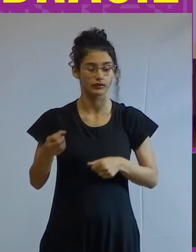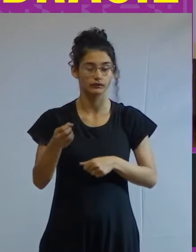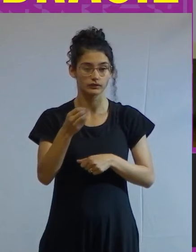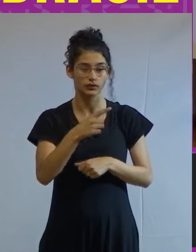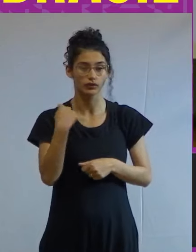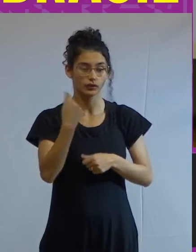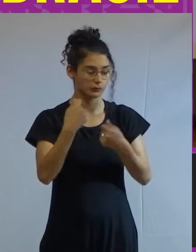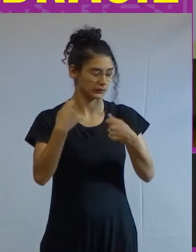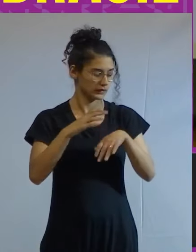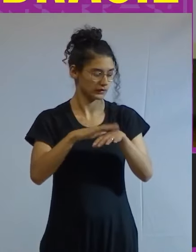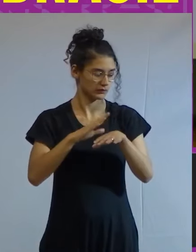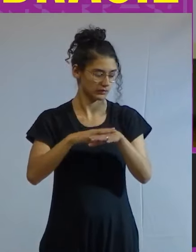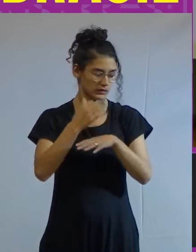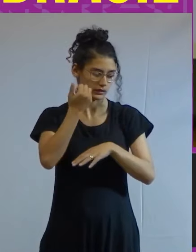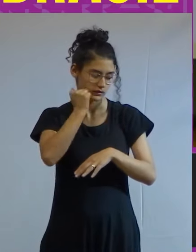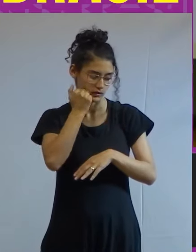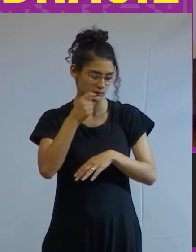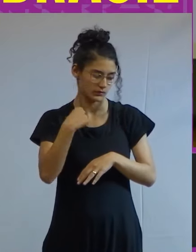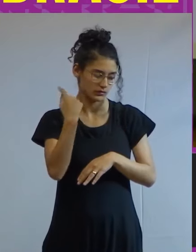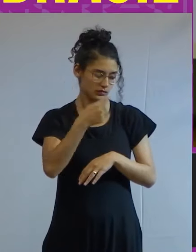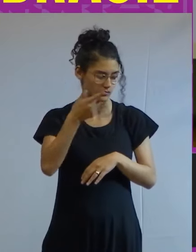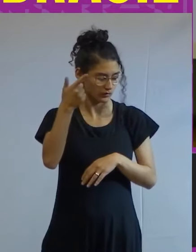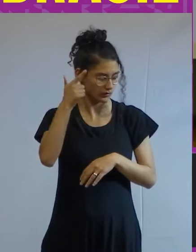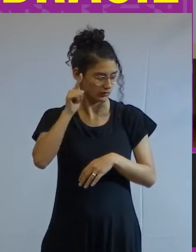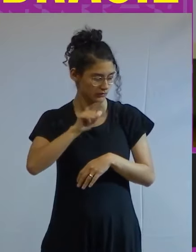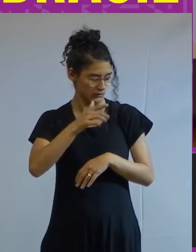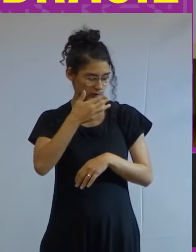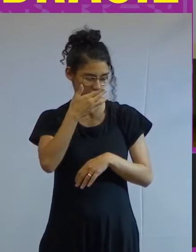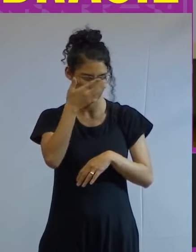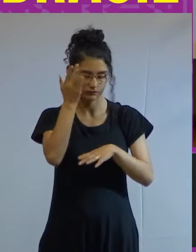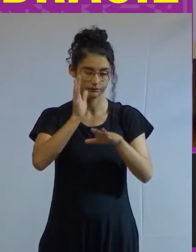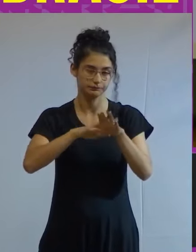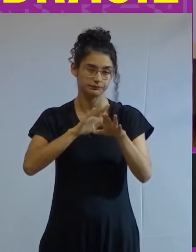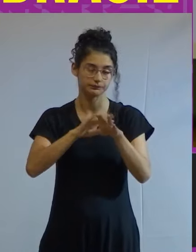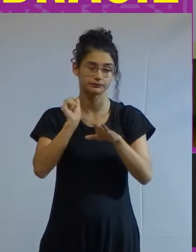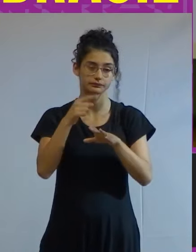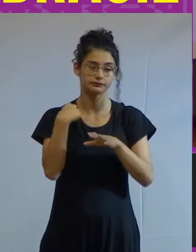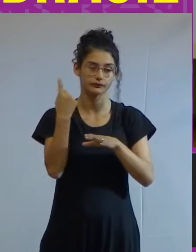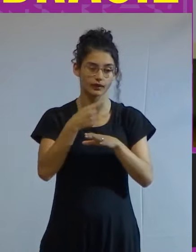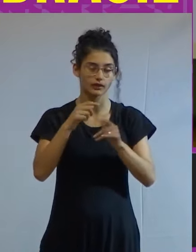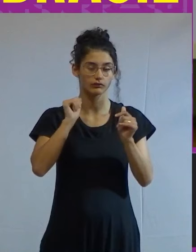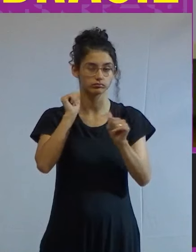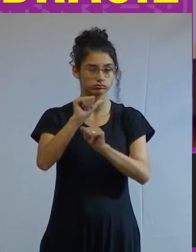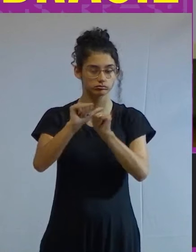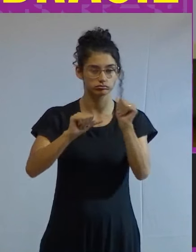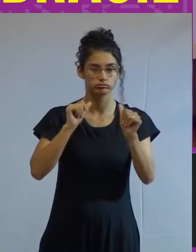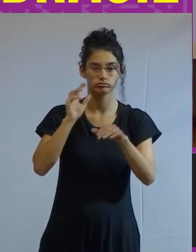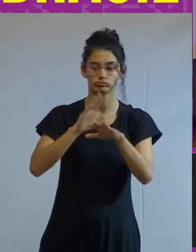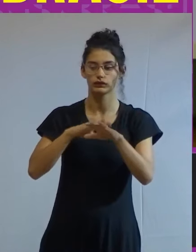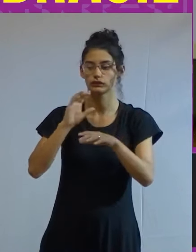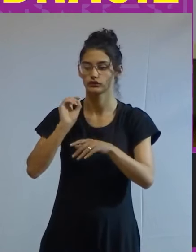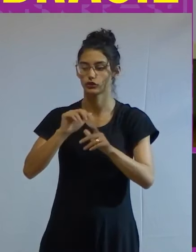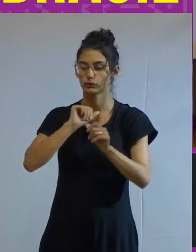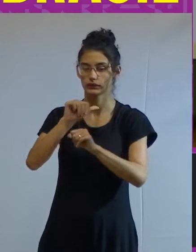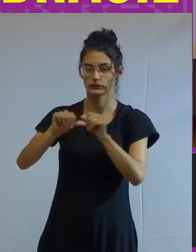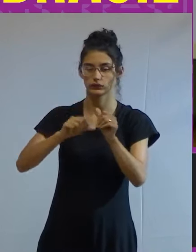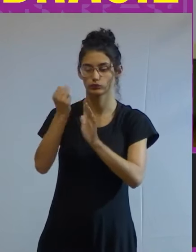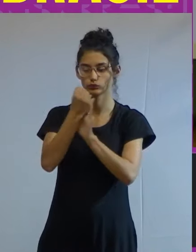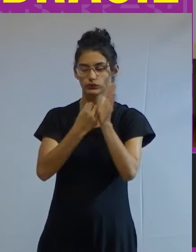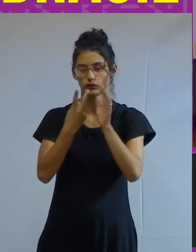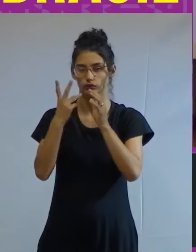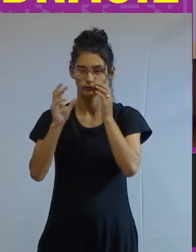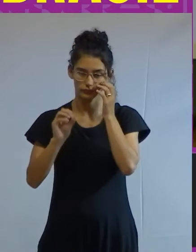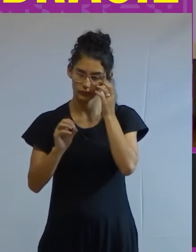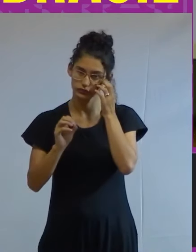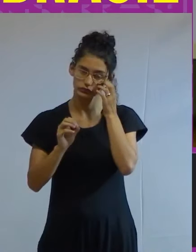nós dependemos de ciência para que a gente consiga fazer com que essa nossa transição não seja só uma transição do século 20